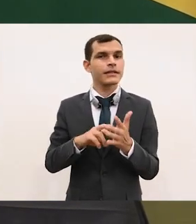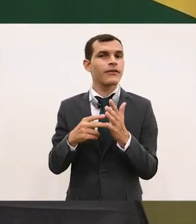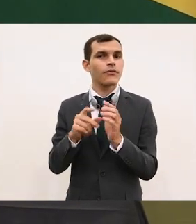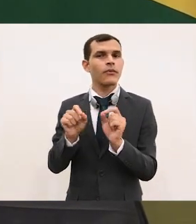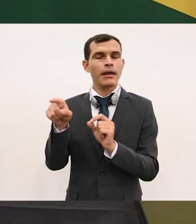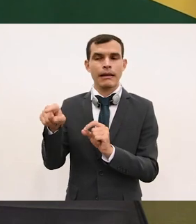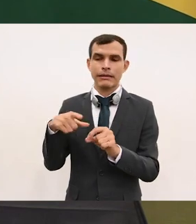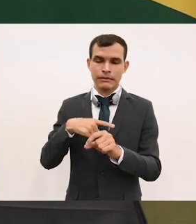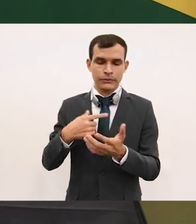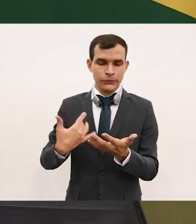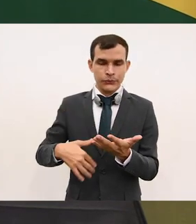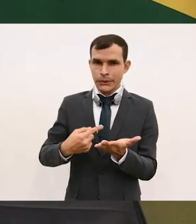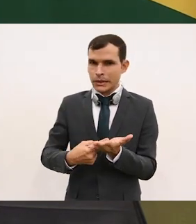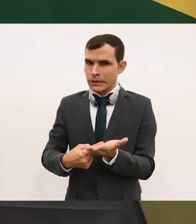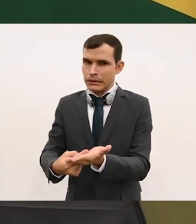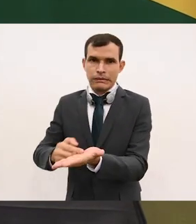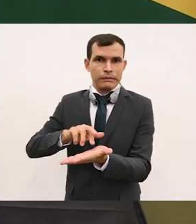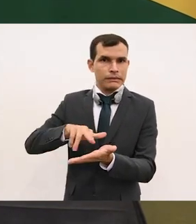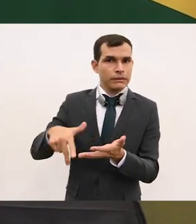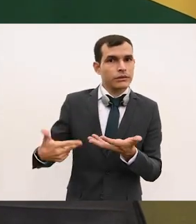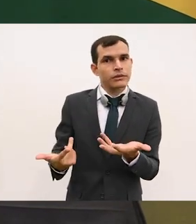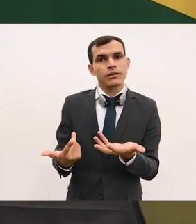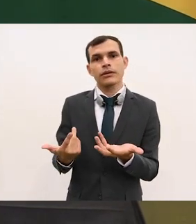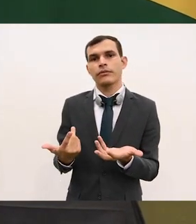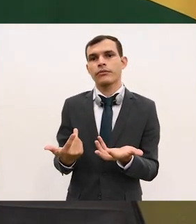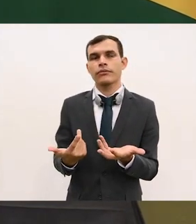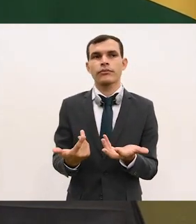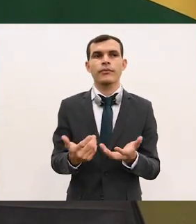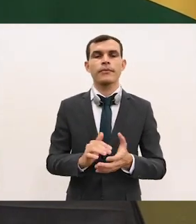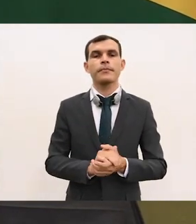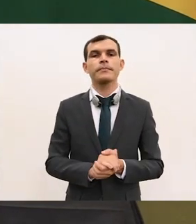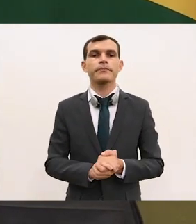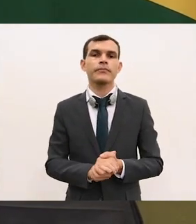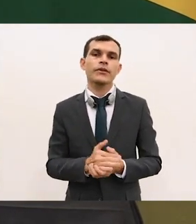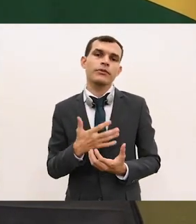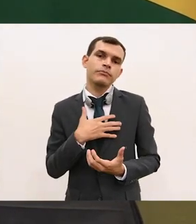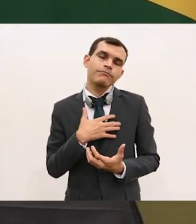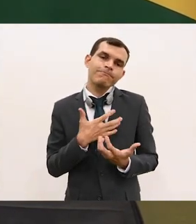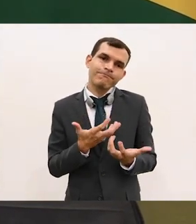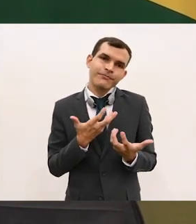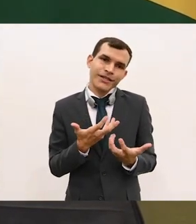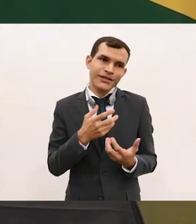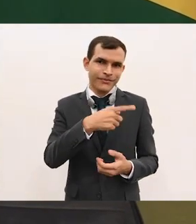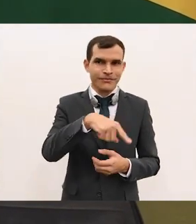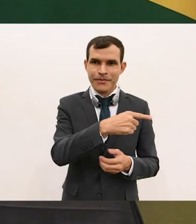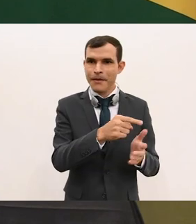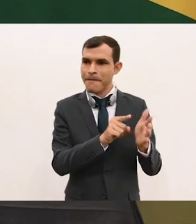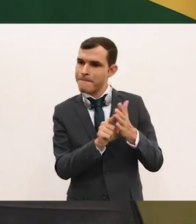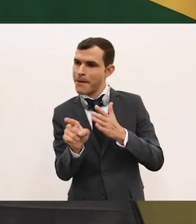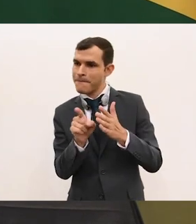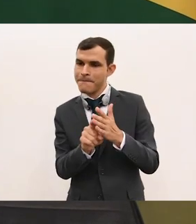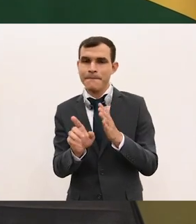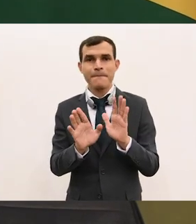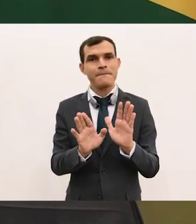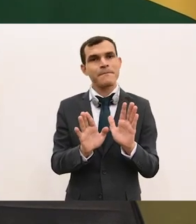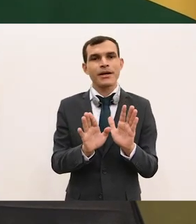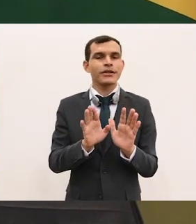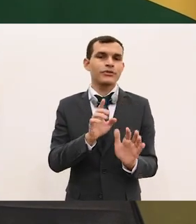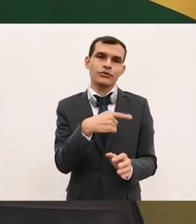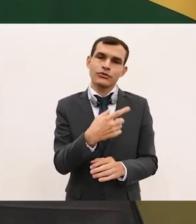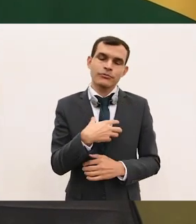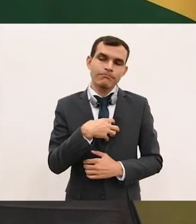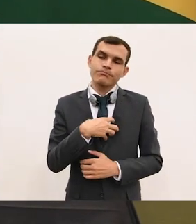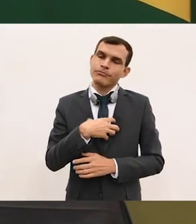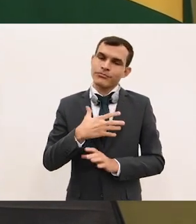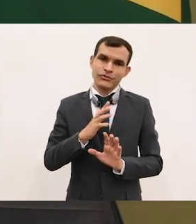gostaríamos de oportunizar mais perguntas, entretanto, teremos de nos contentar com essa degustação do